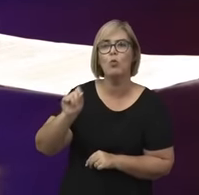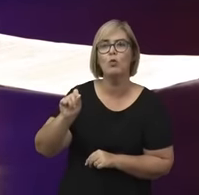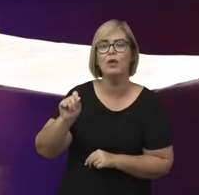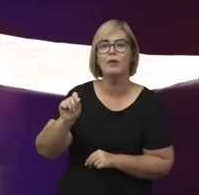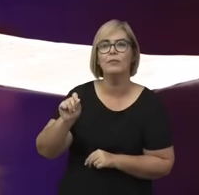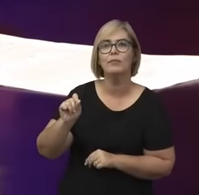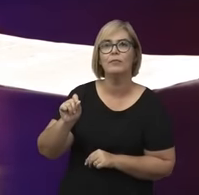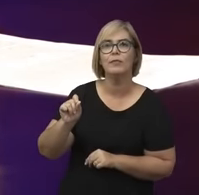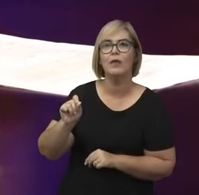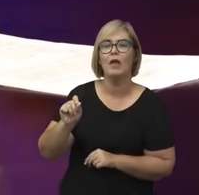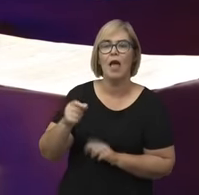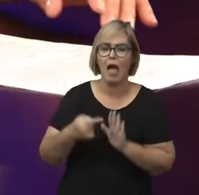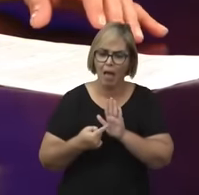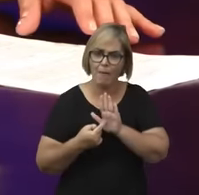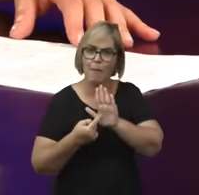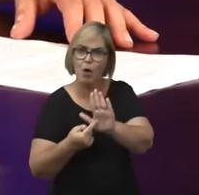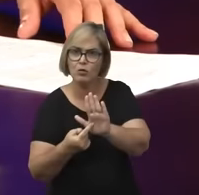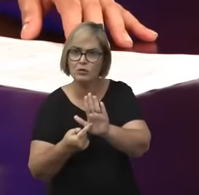de leitura histórica.